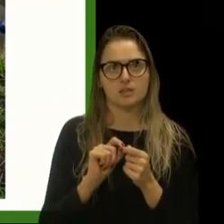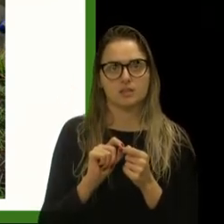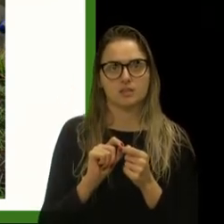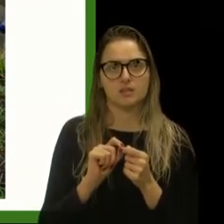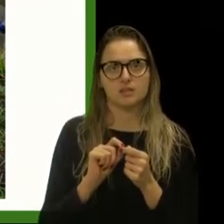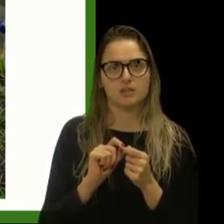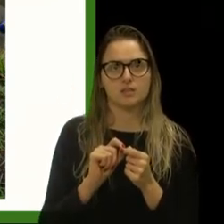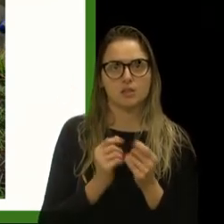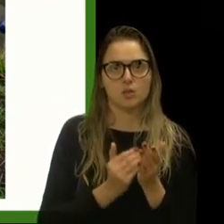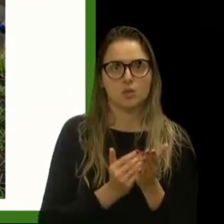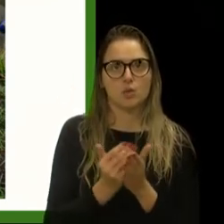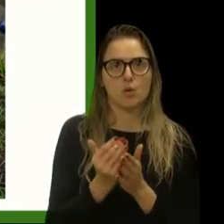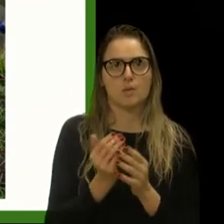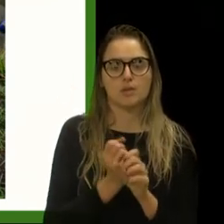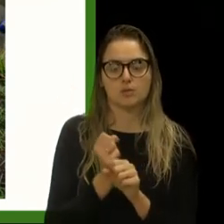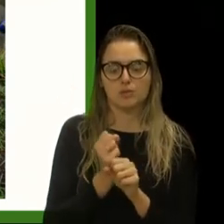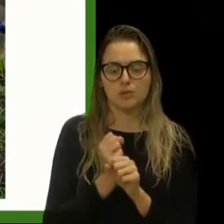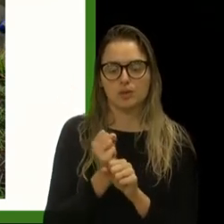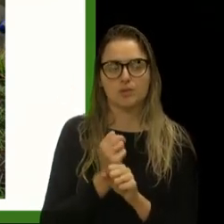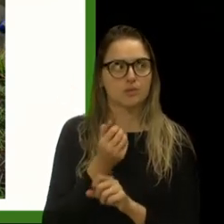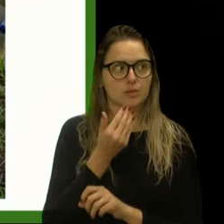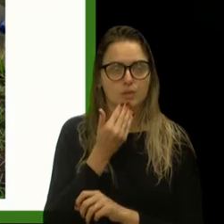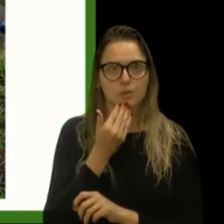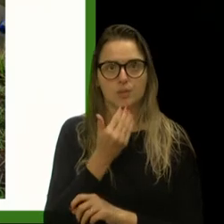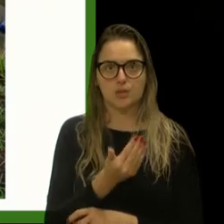mesmo o início do ano que a gente está solicitando.